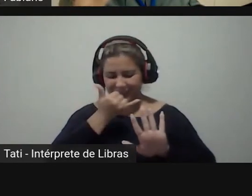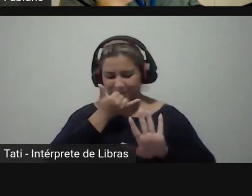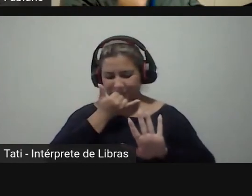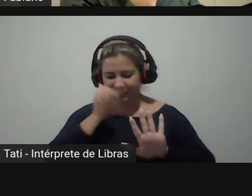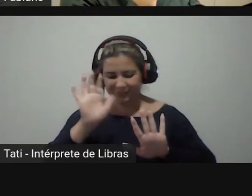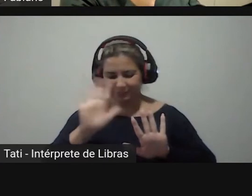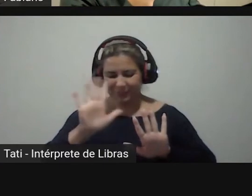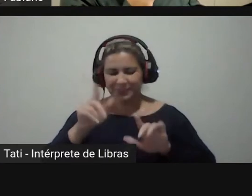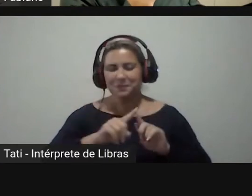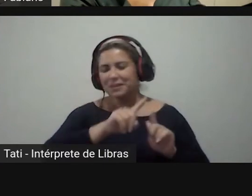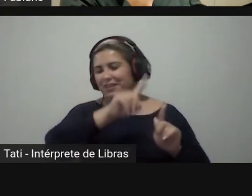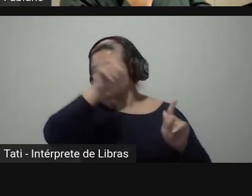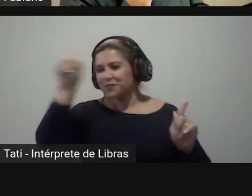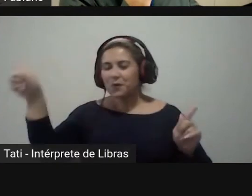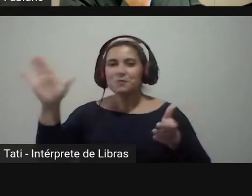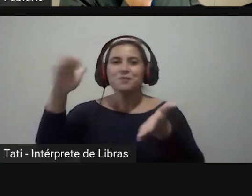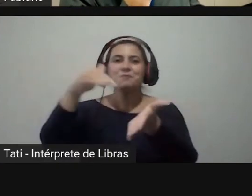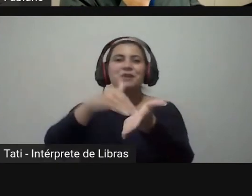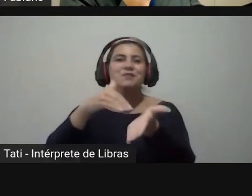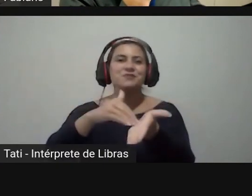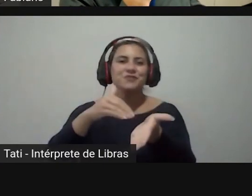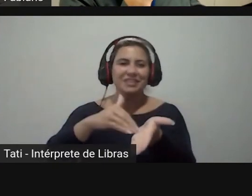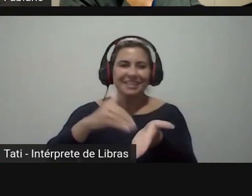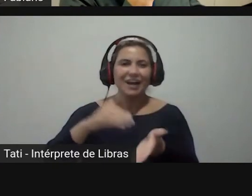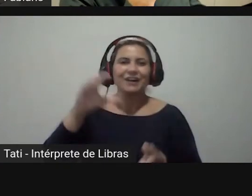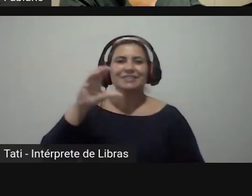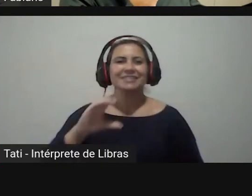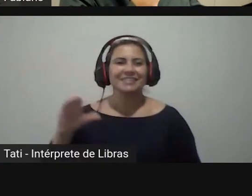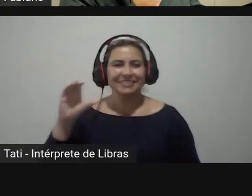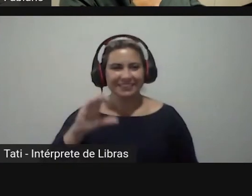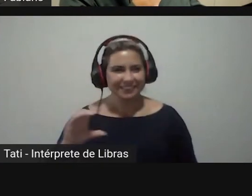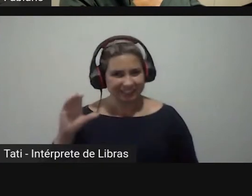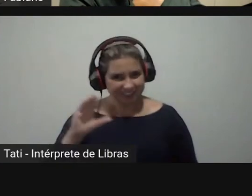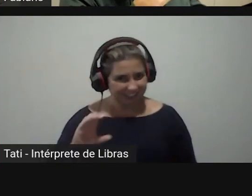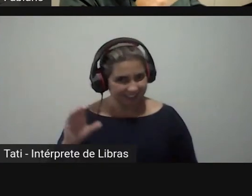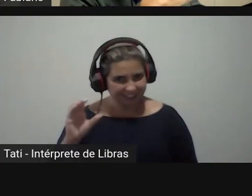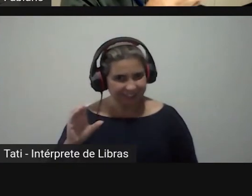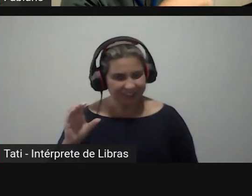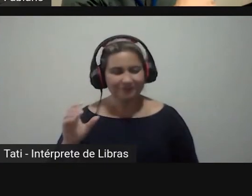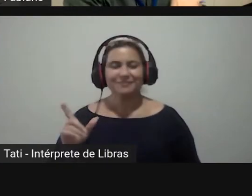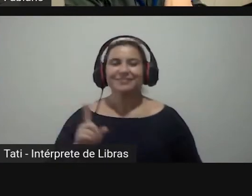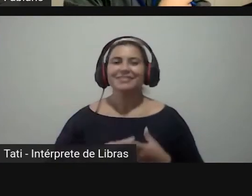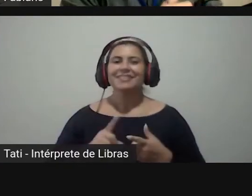muitas pessoas foram a Finlândia viu Cristo acho que só você mesmo foi